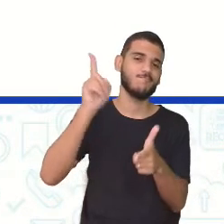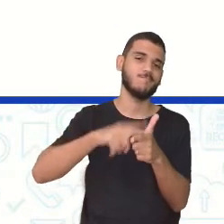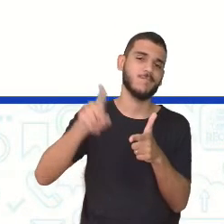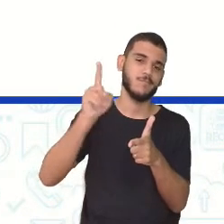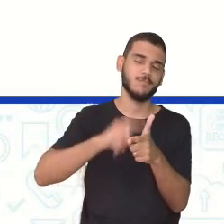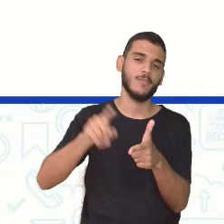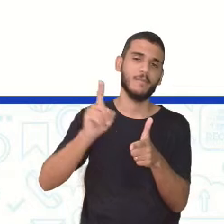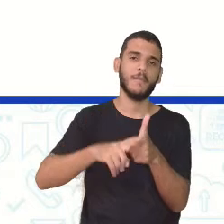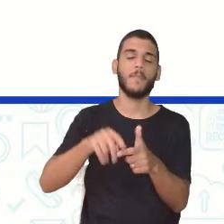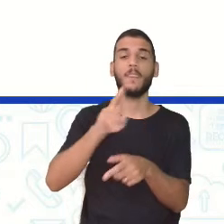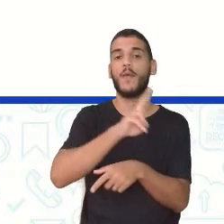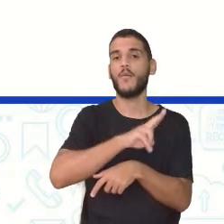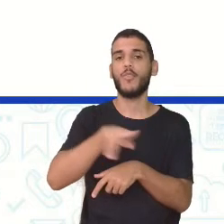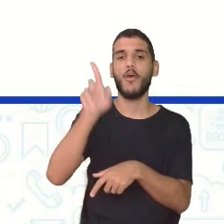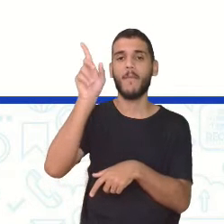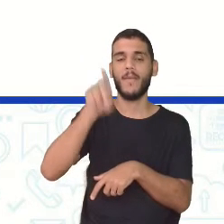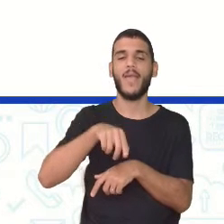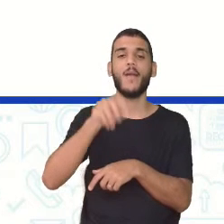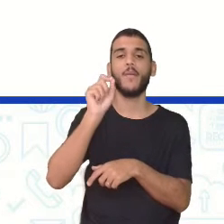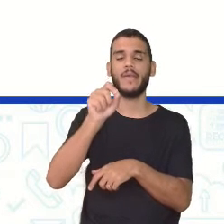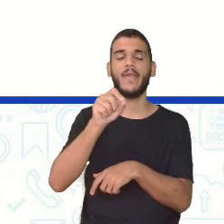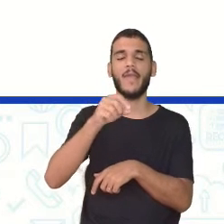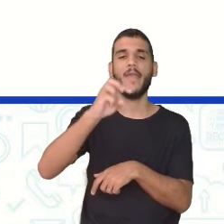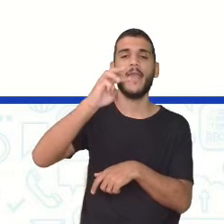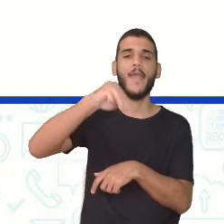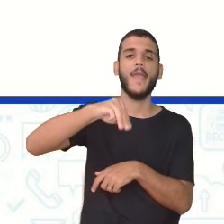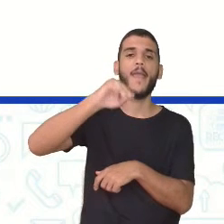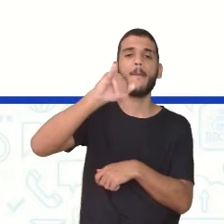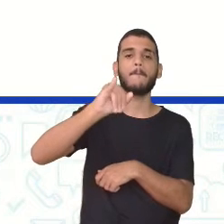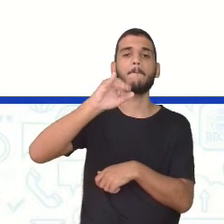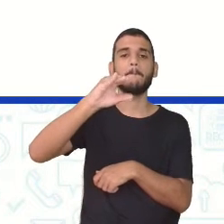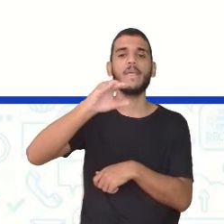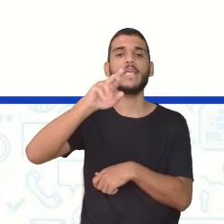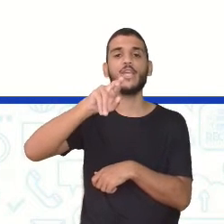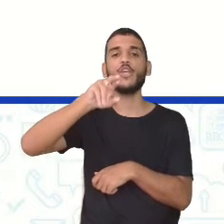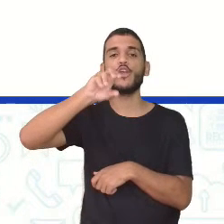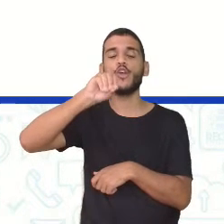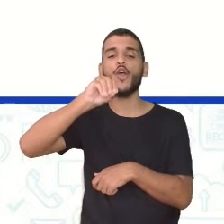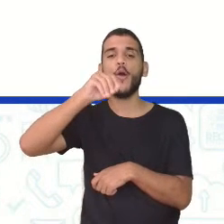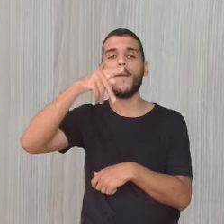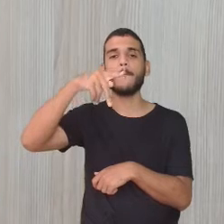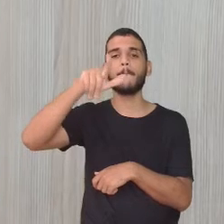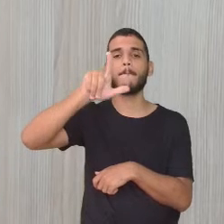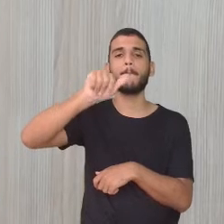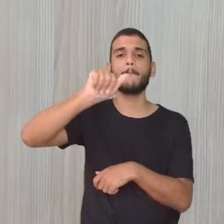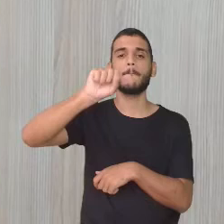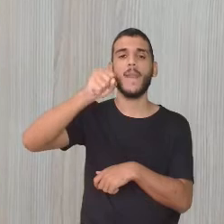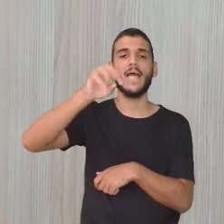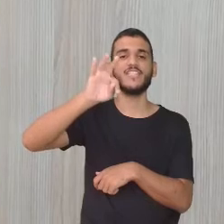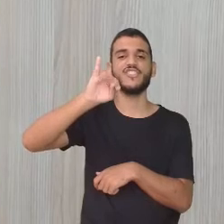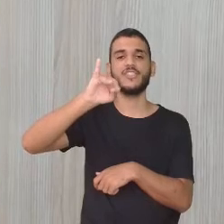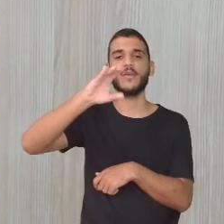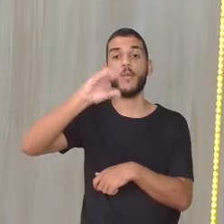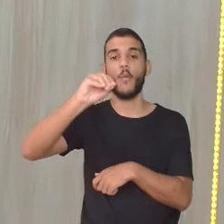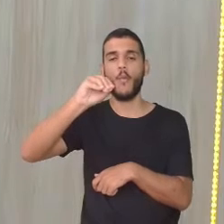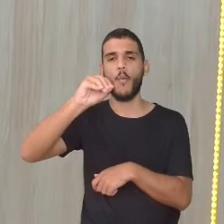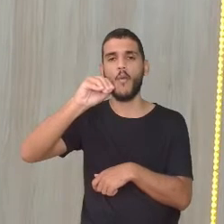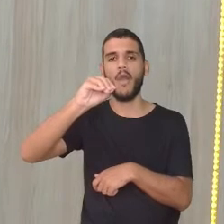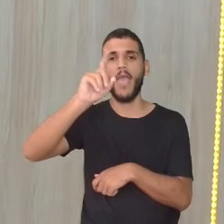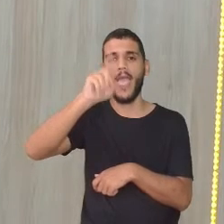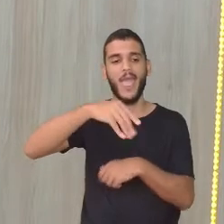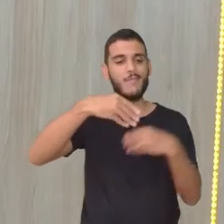né? Porque o nome já mesmo diz microplástico. A gente não consegue ver a olho num poço. E aí os